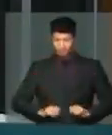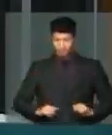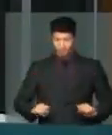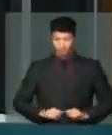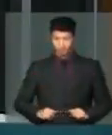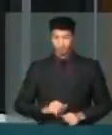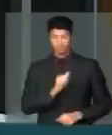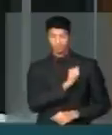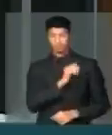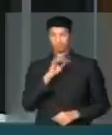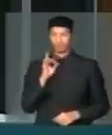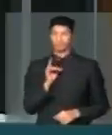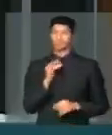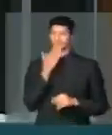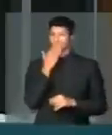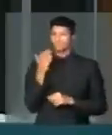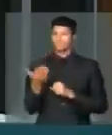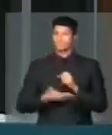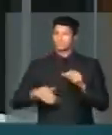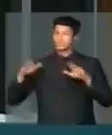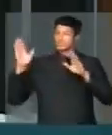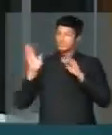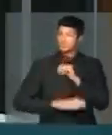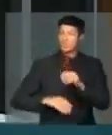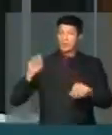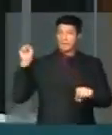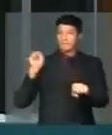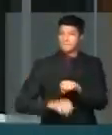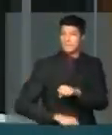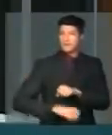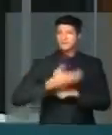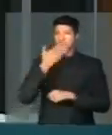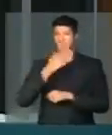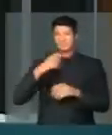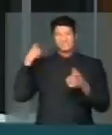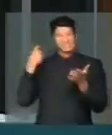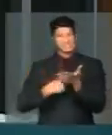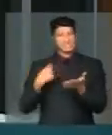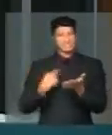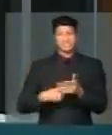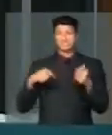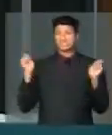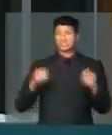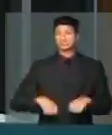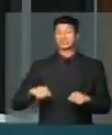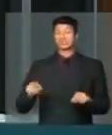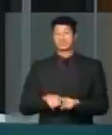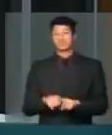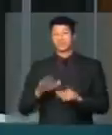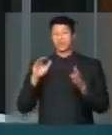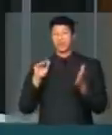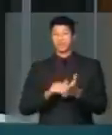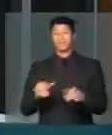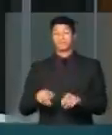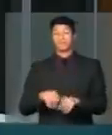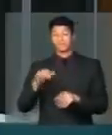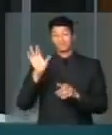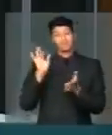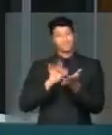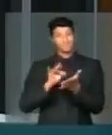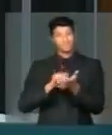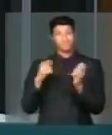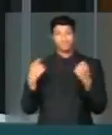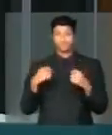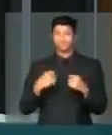desses adolescentes que, de forma bárbara cruel, matam de forma dura, e que precisam de limites e precisam, obviamente,